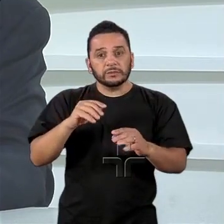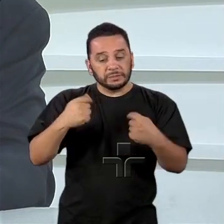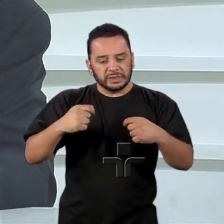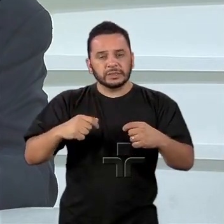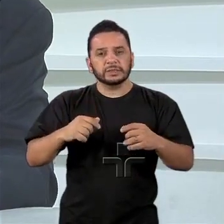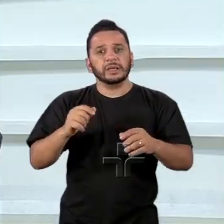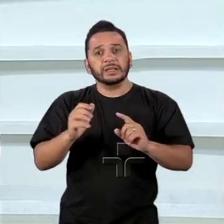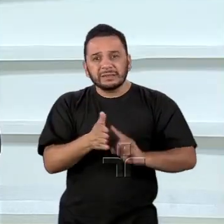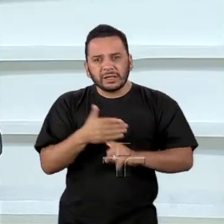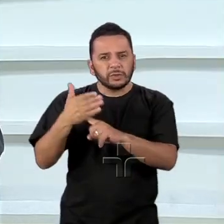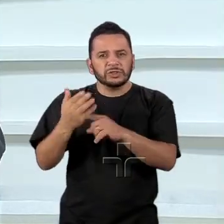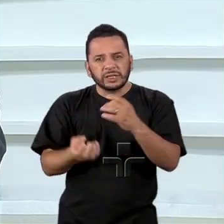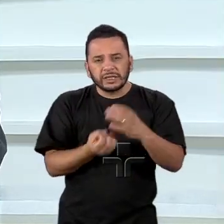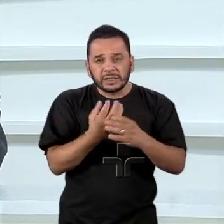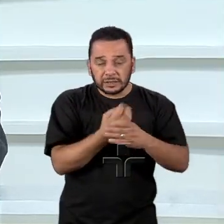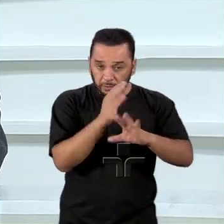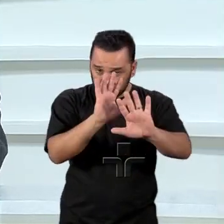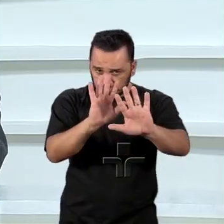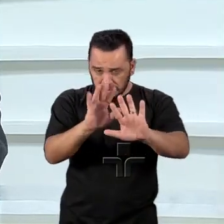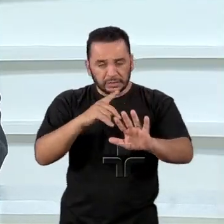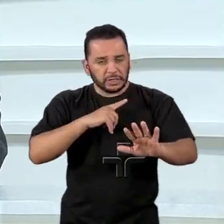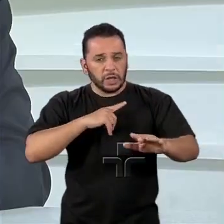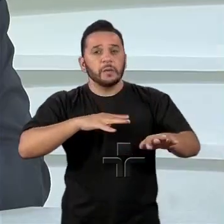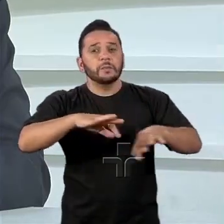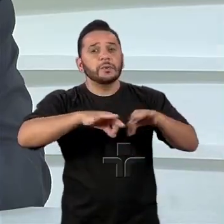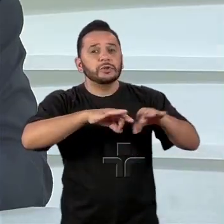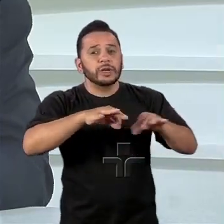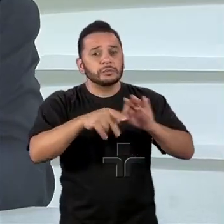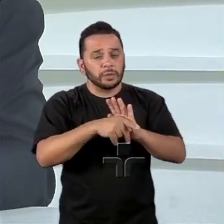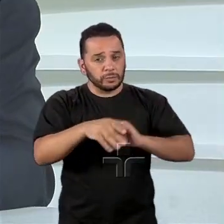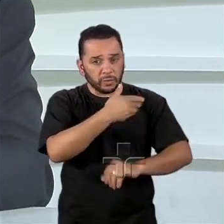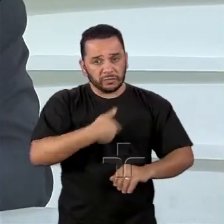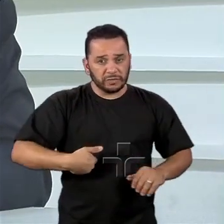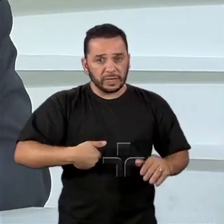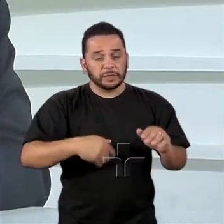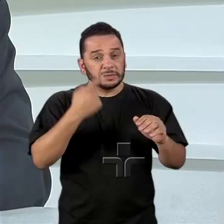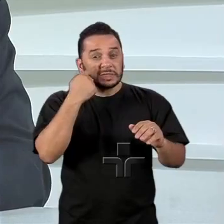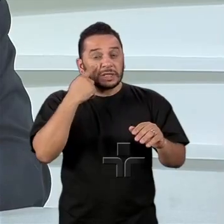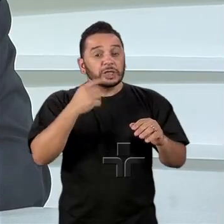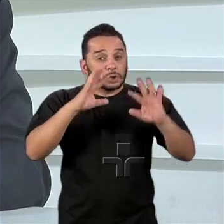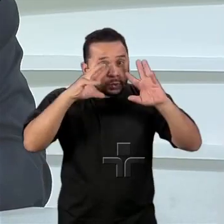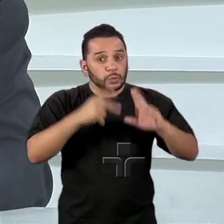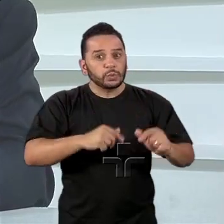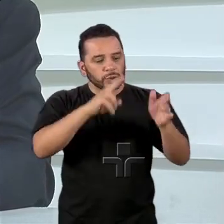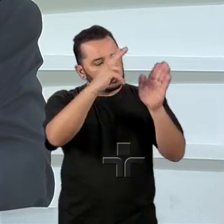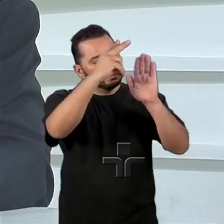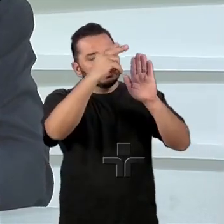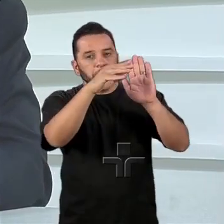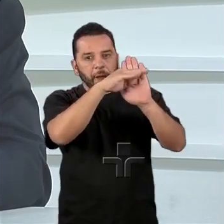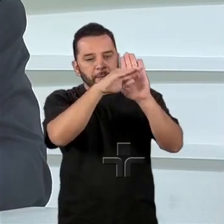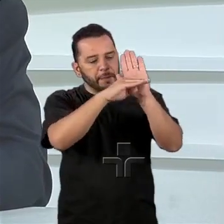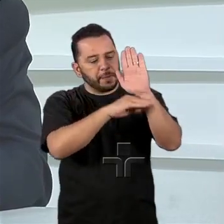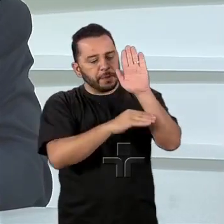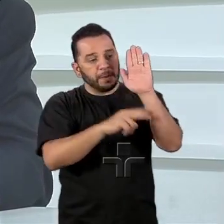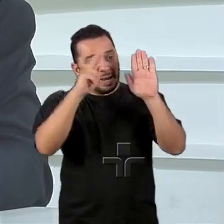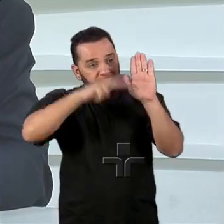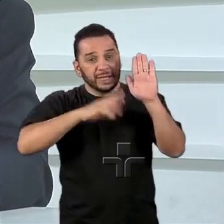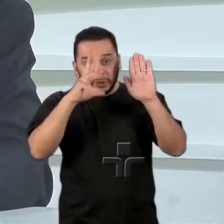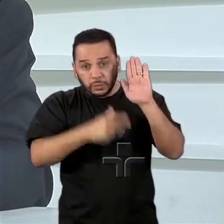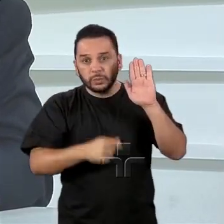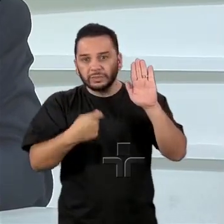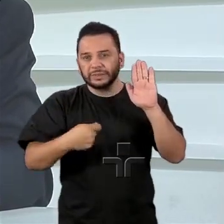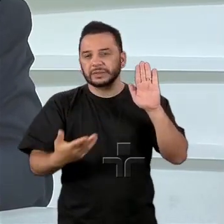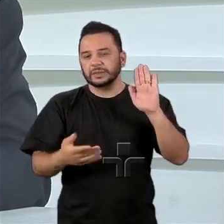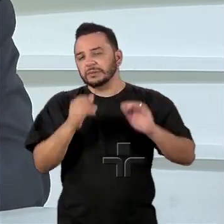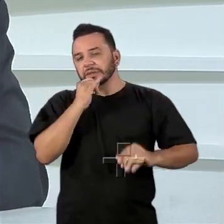quando a gente olha nos programas do governo, a gente tem que ler todo o programa. Claro, claro. Quando ele fala assim, o